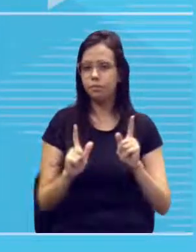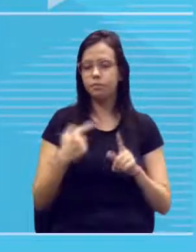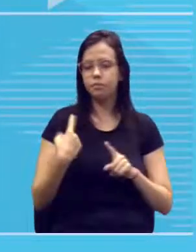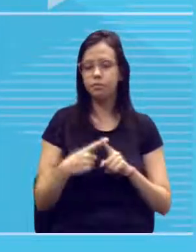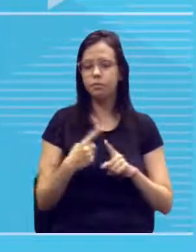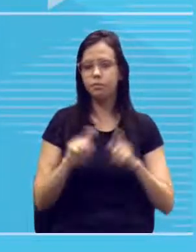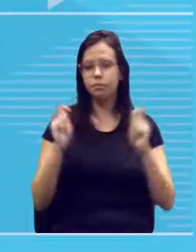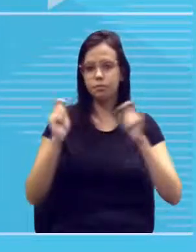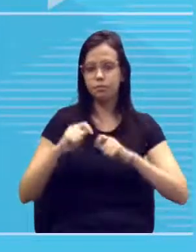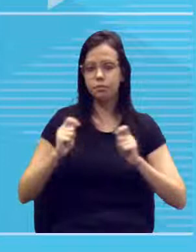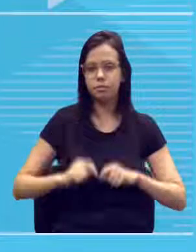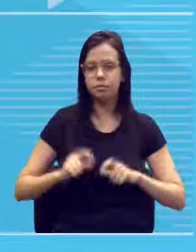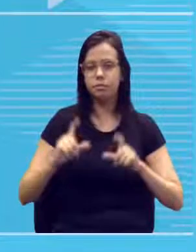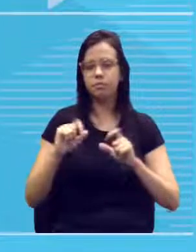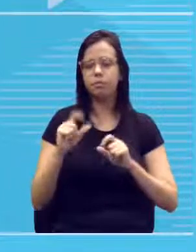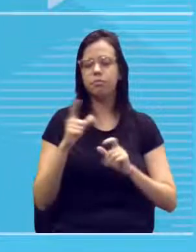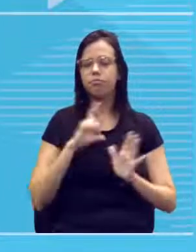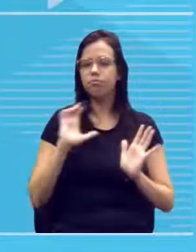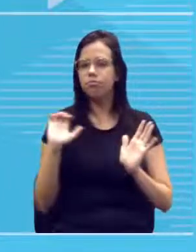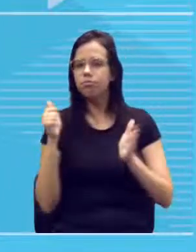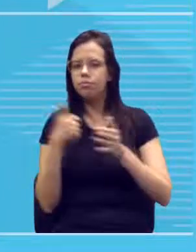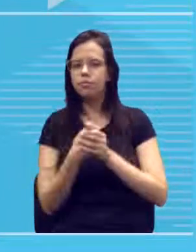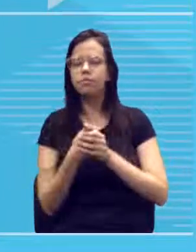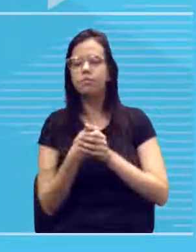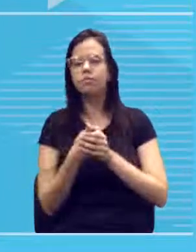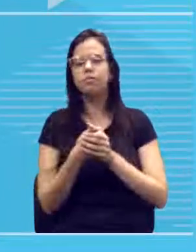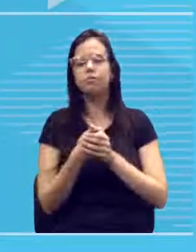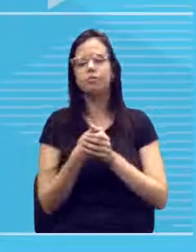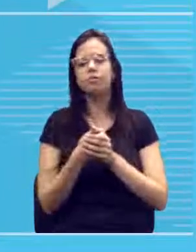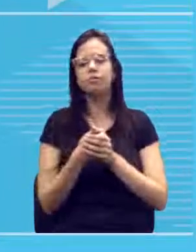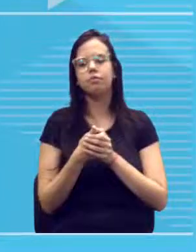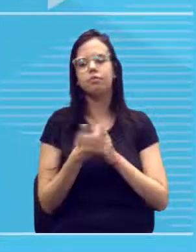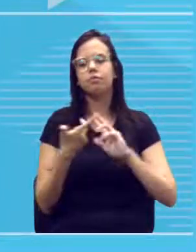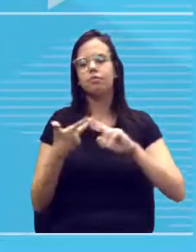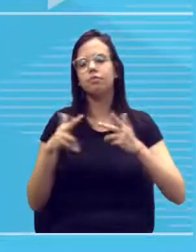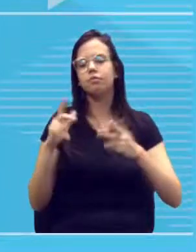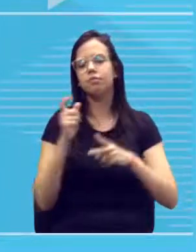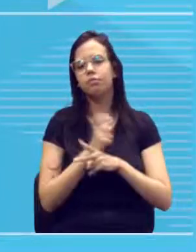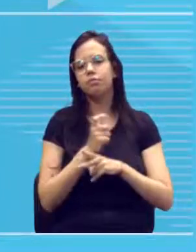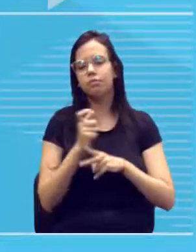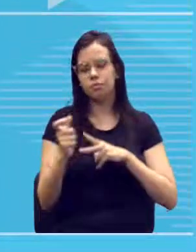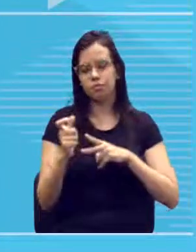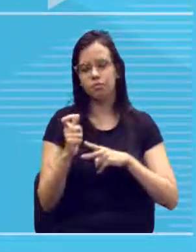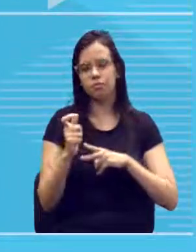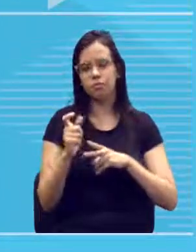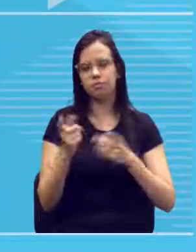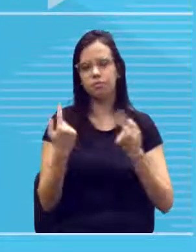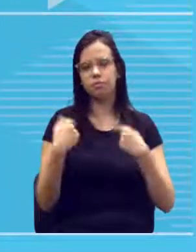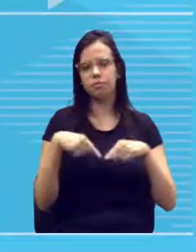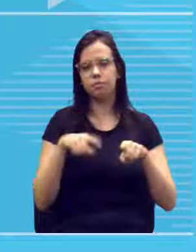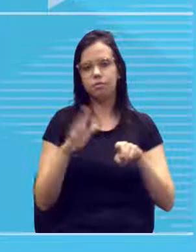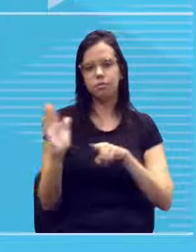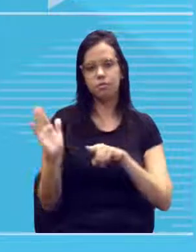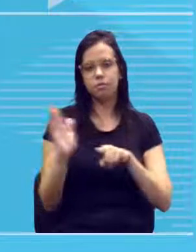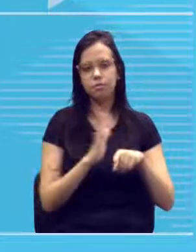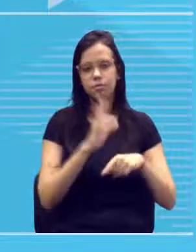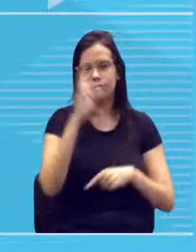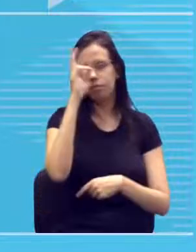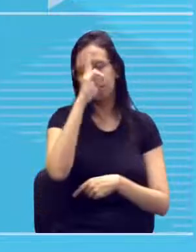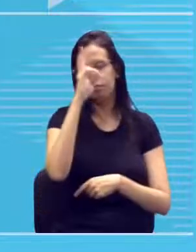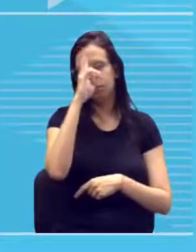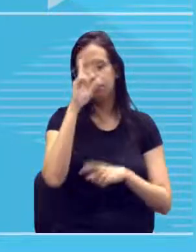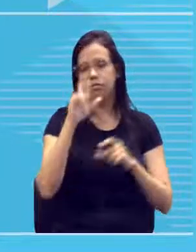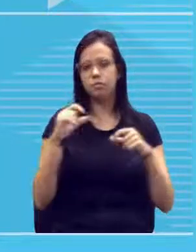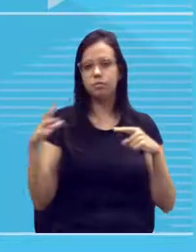eles provavelmente estão ocultando, tá? O gene recessivo. Lembram lá? O dominante é